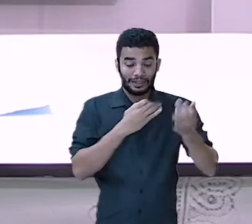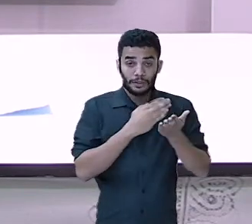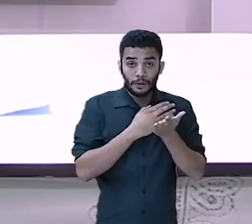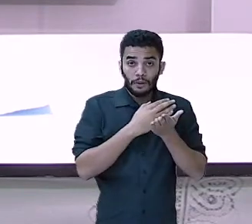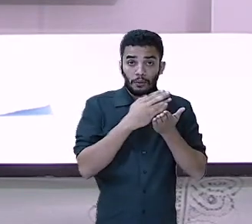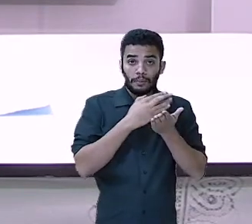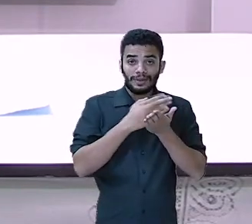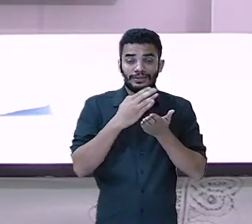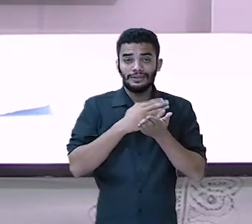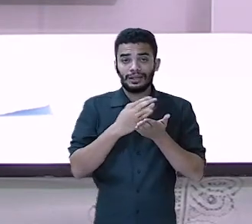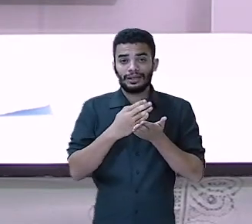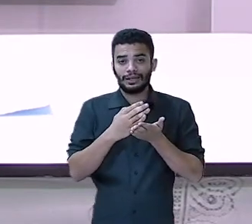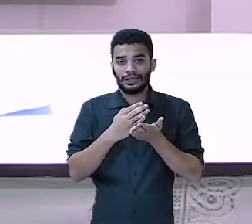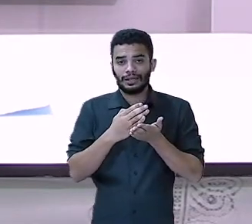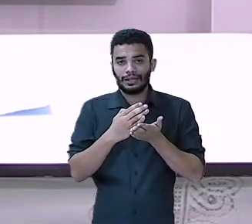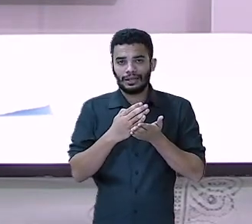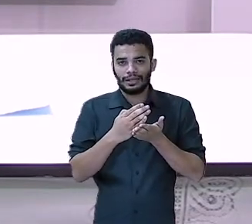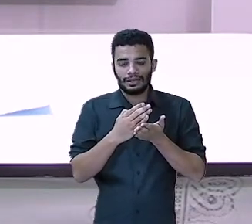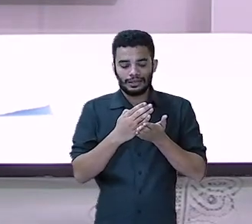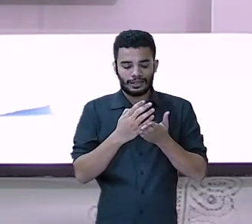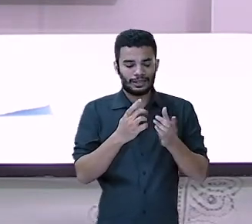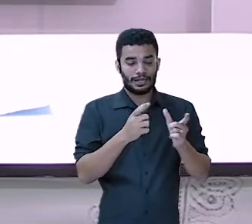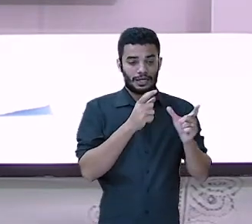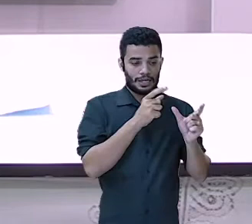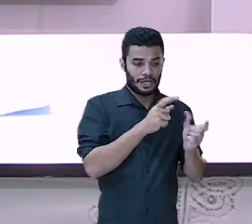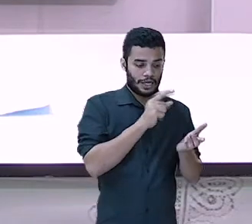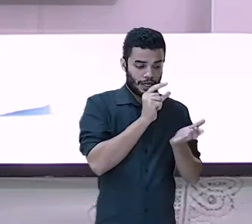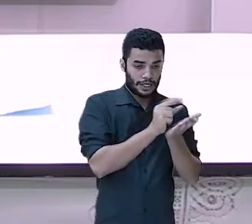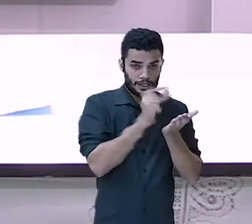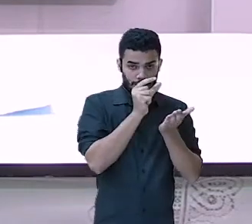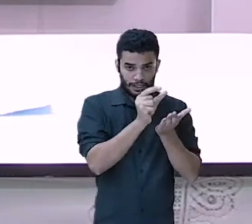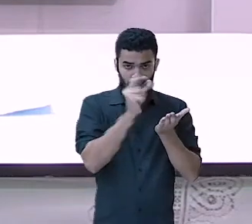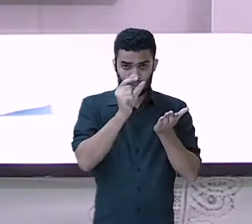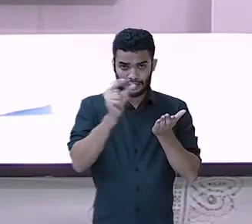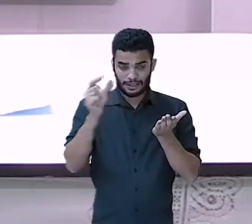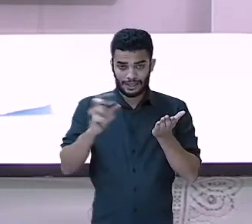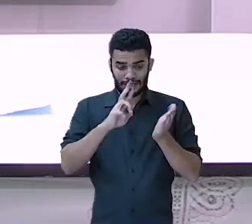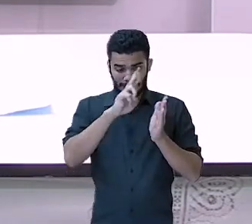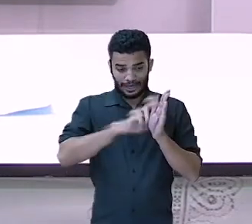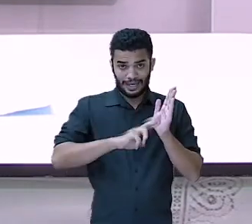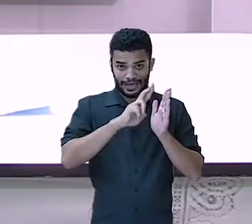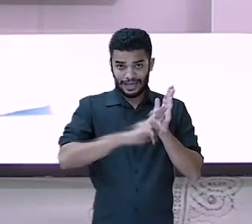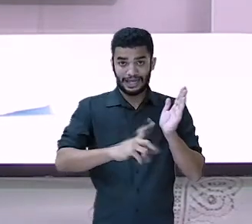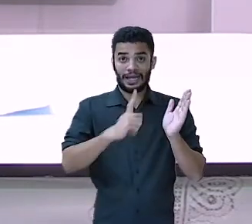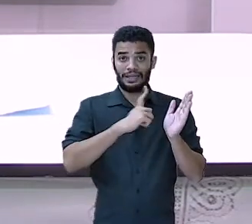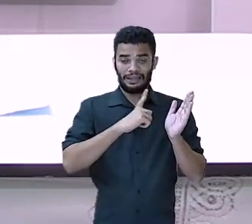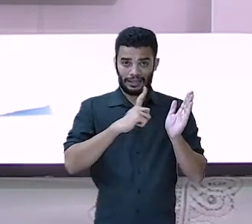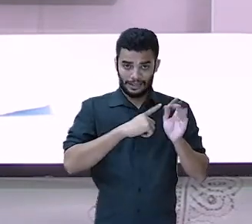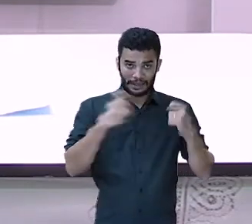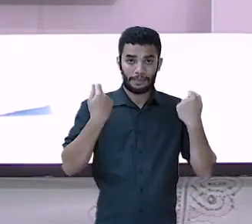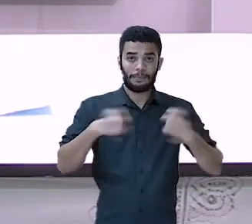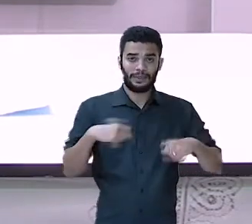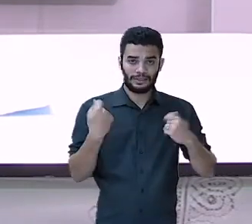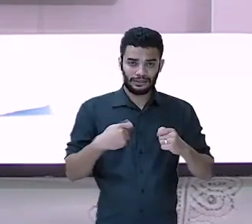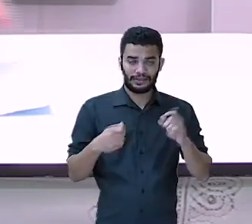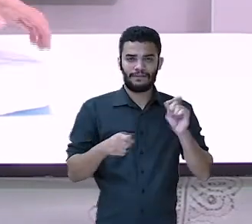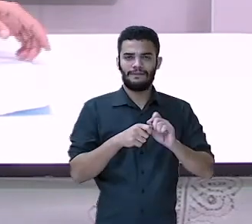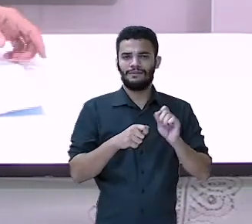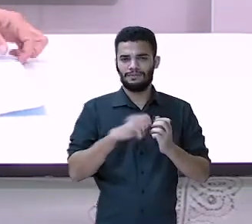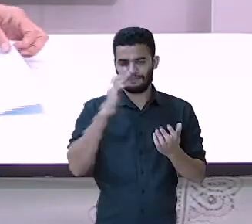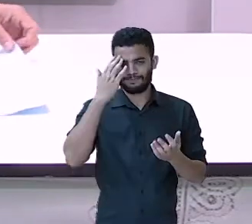cada casinha vai ter uma etapa. Então, cada jogador tem que completar essa etapa até chegar ao final.